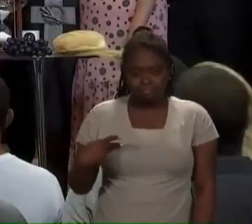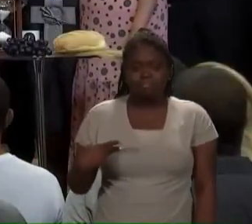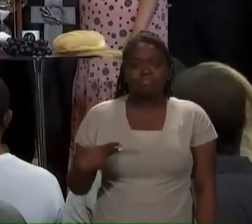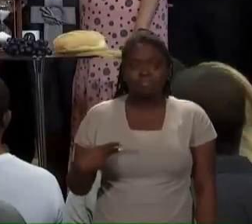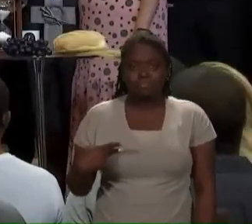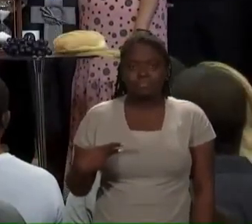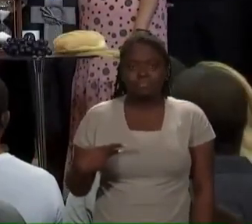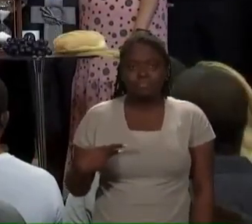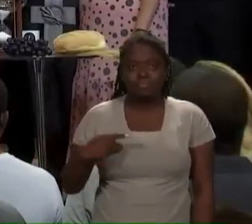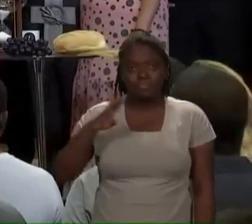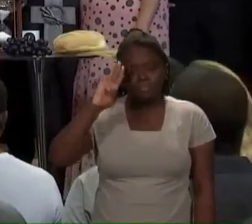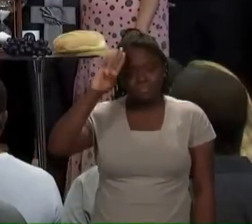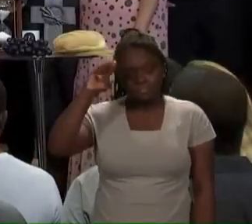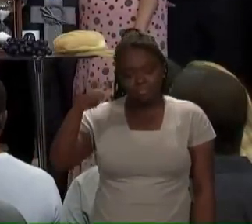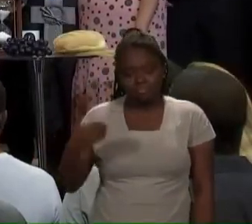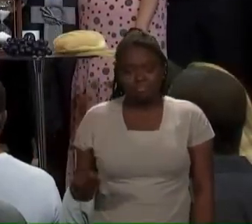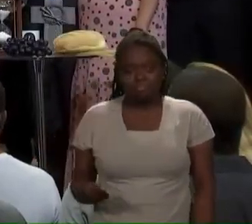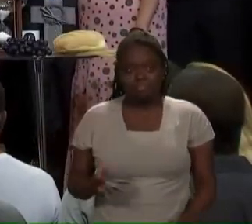igreja.